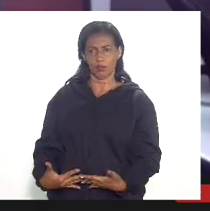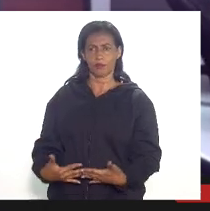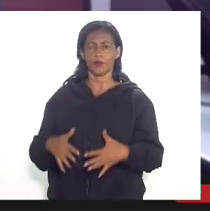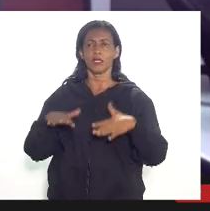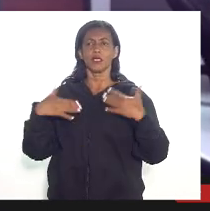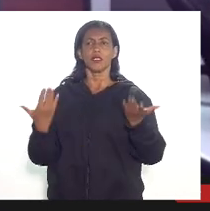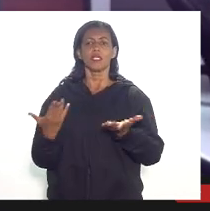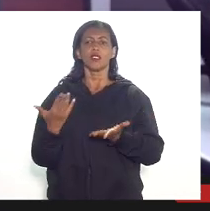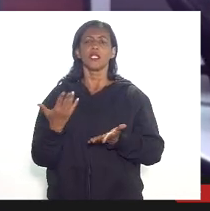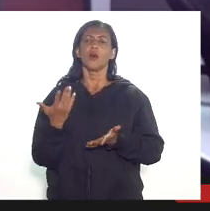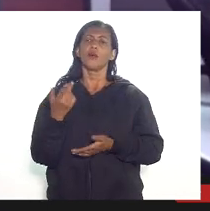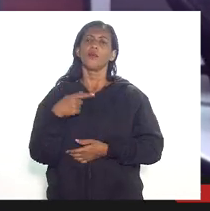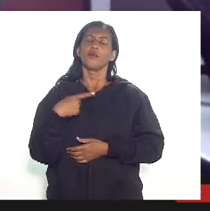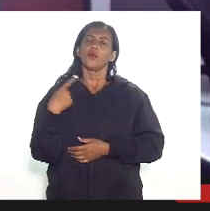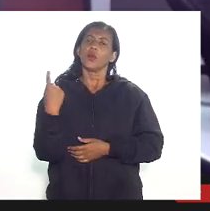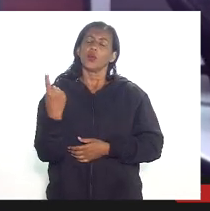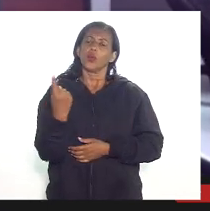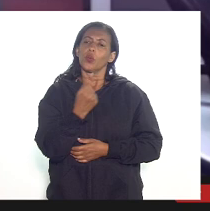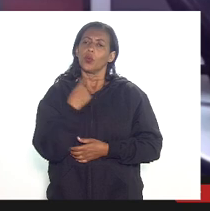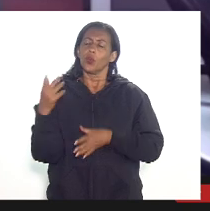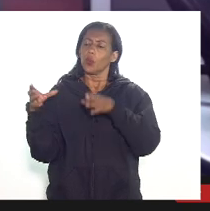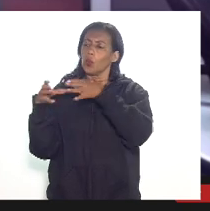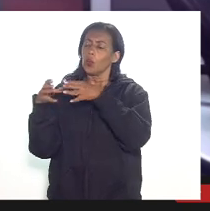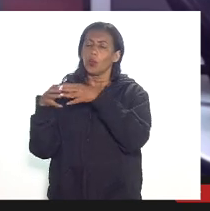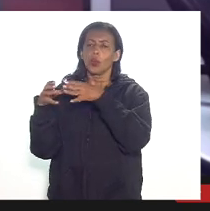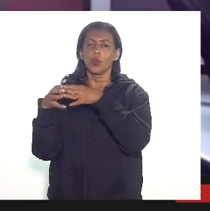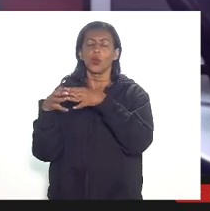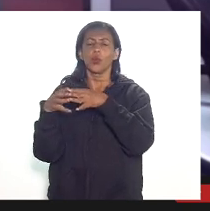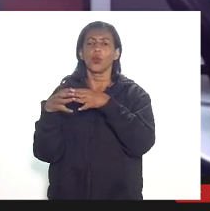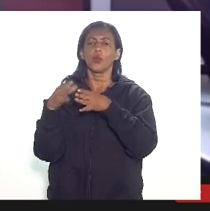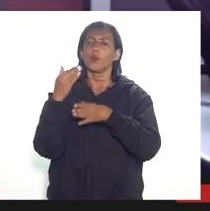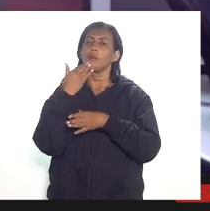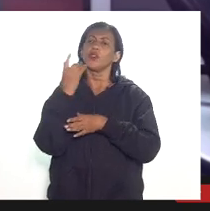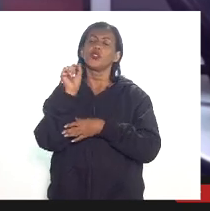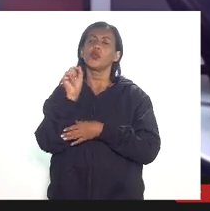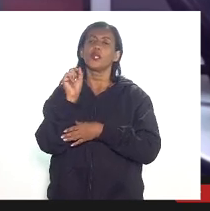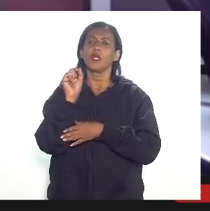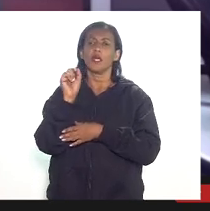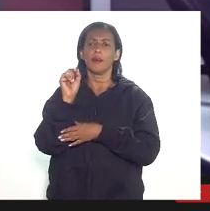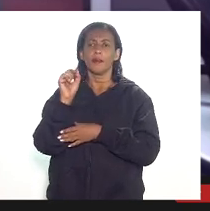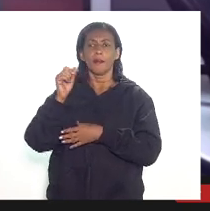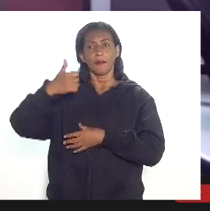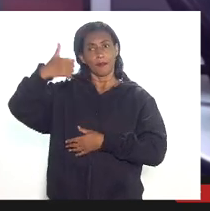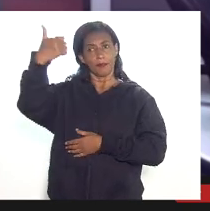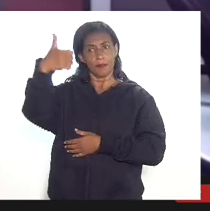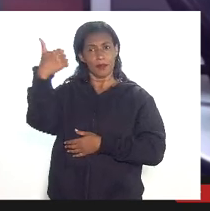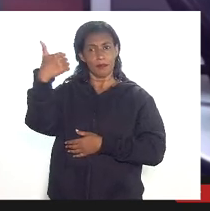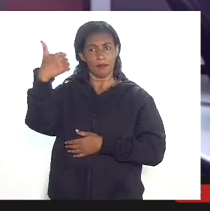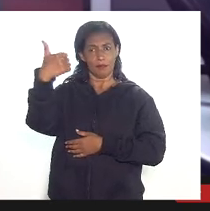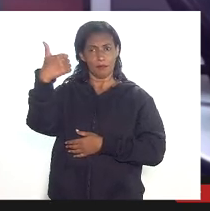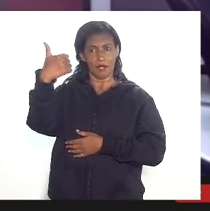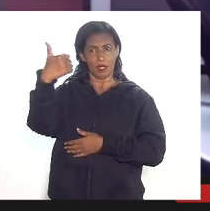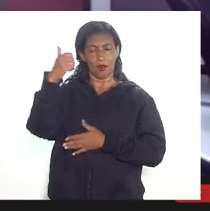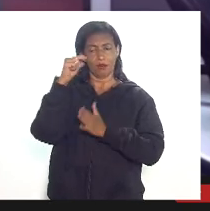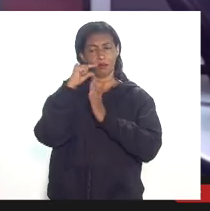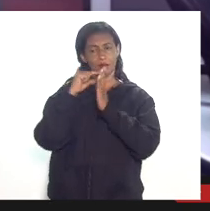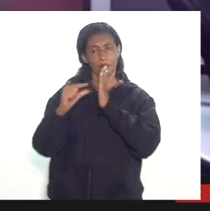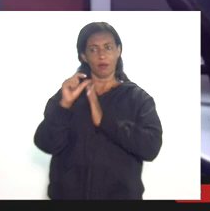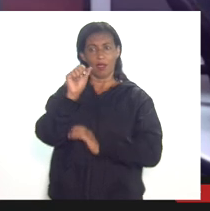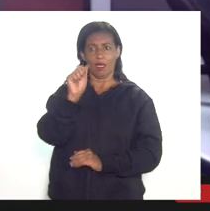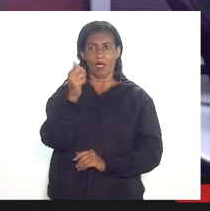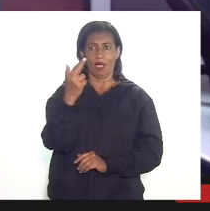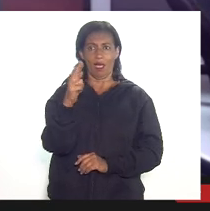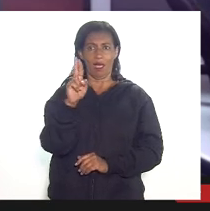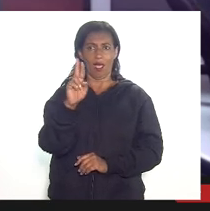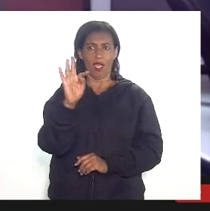obtida pela procuradoria a decisão praticamente estabelecer prioridade para apresentação do disposto no artigo 56 da